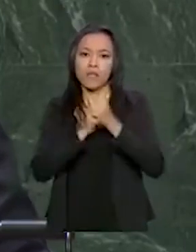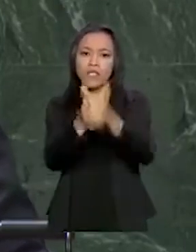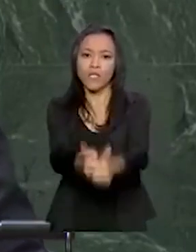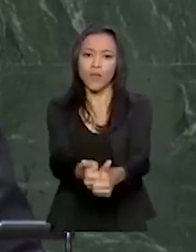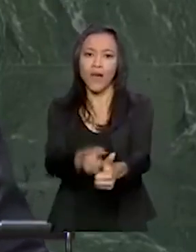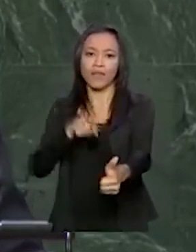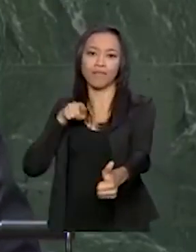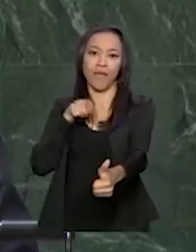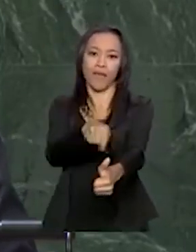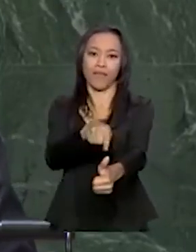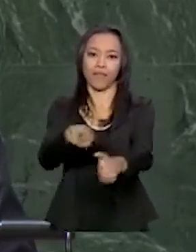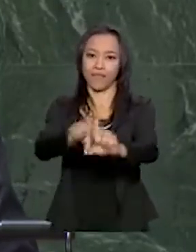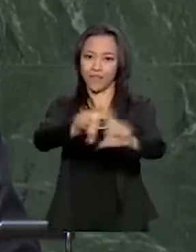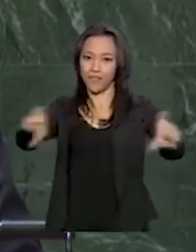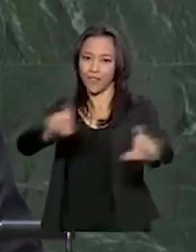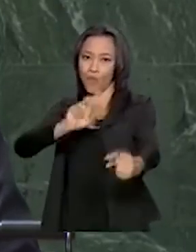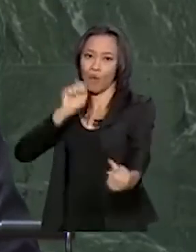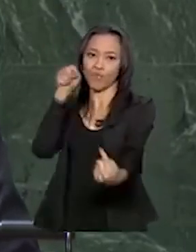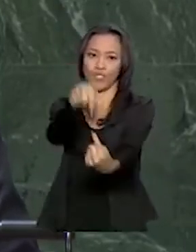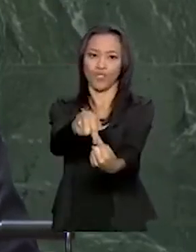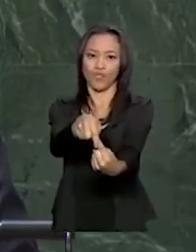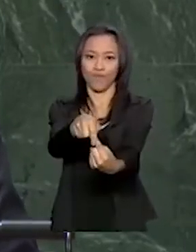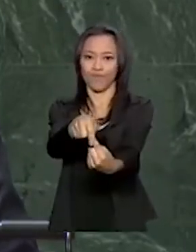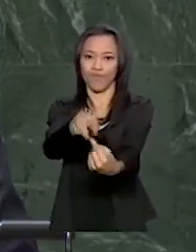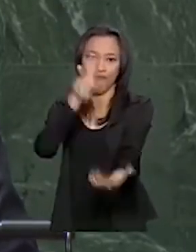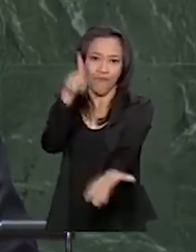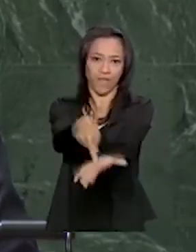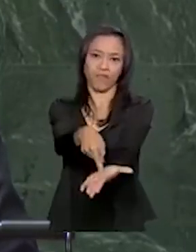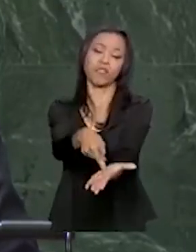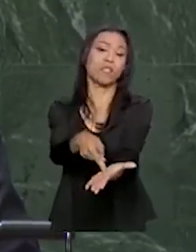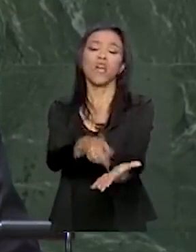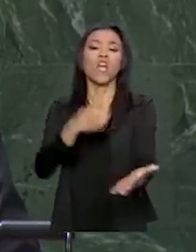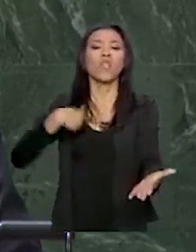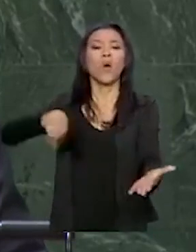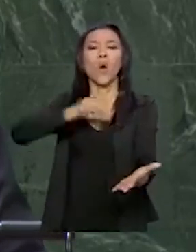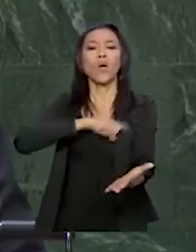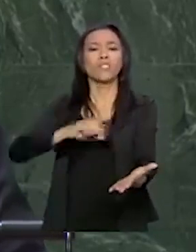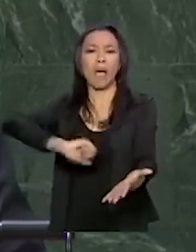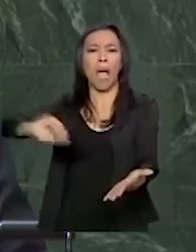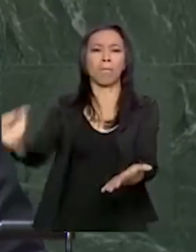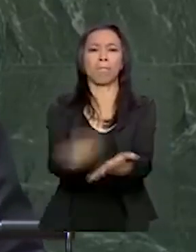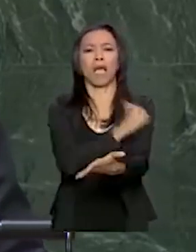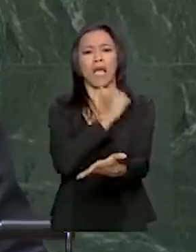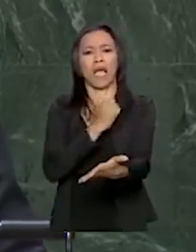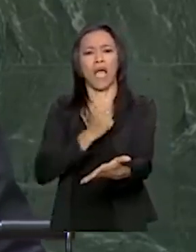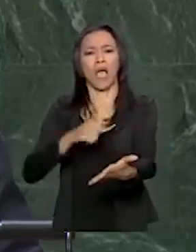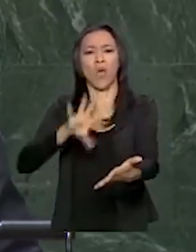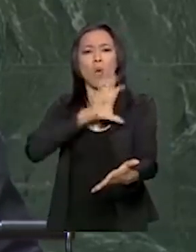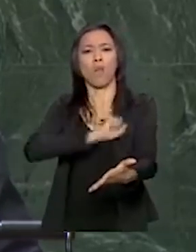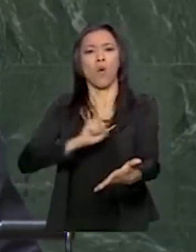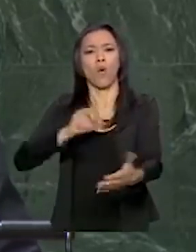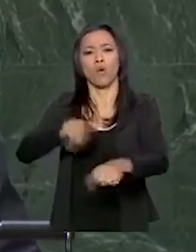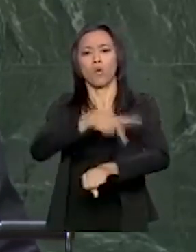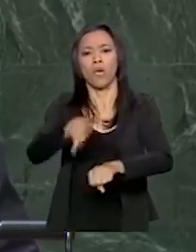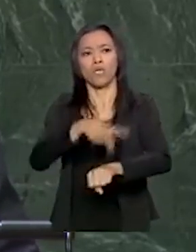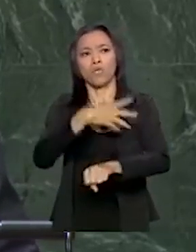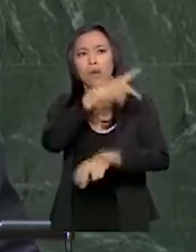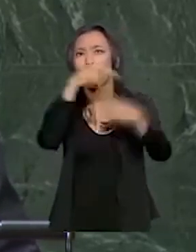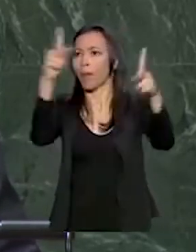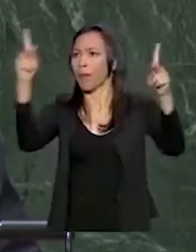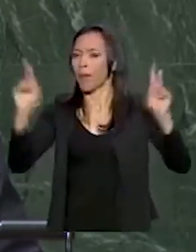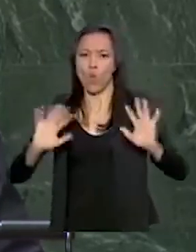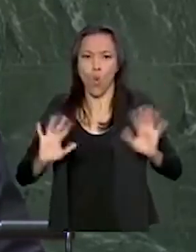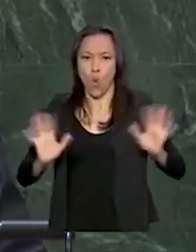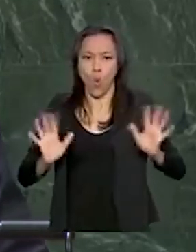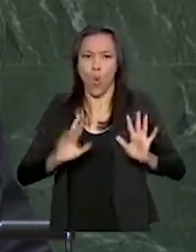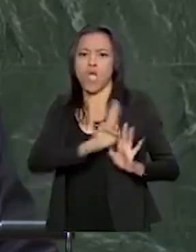para esse objetivo. Não estamos aqui para apagar nacionalidades e soberanias em nome de